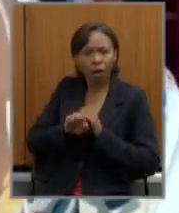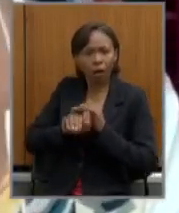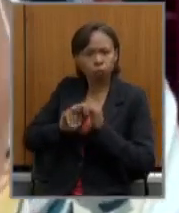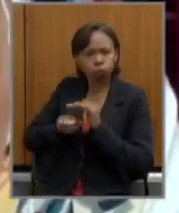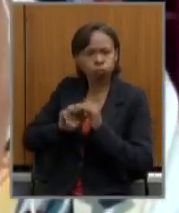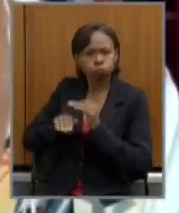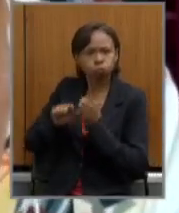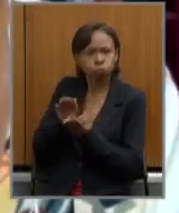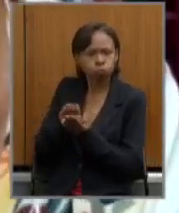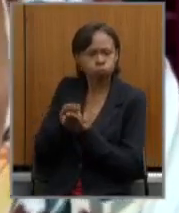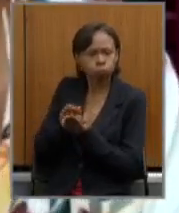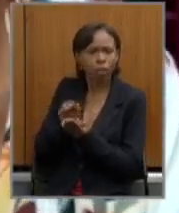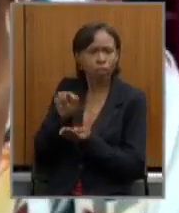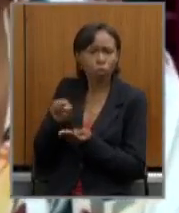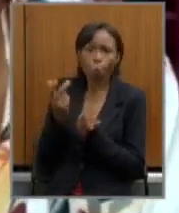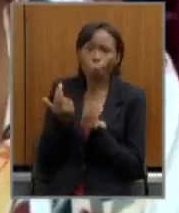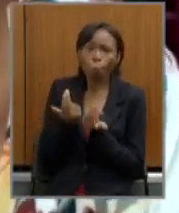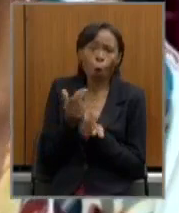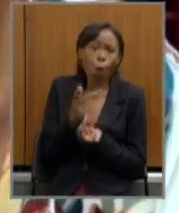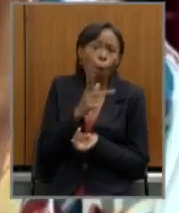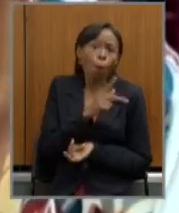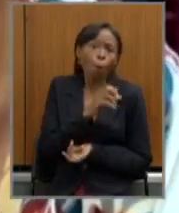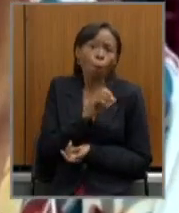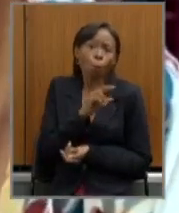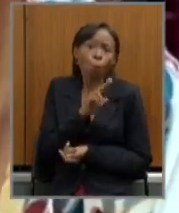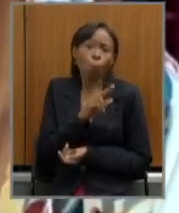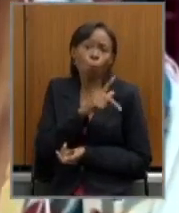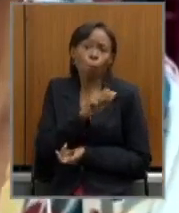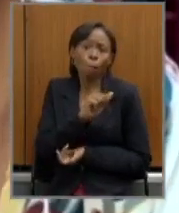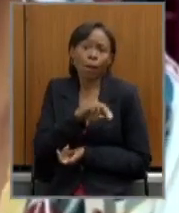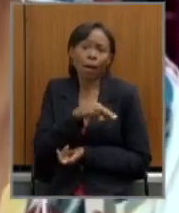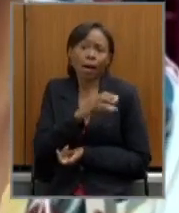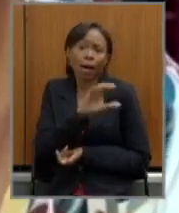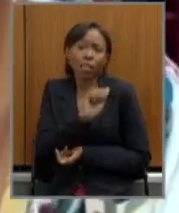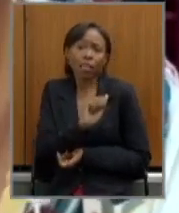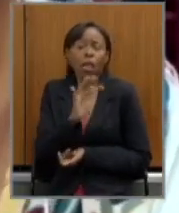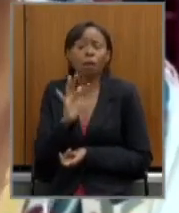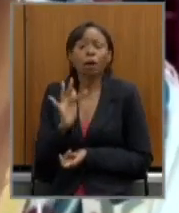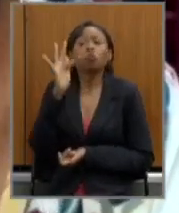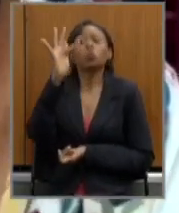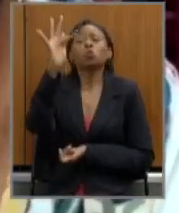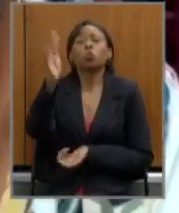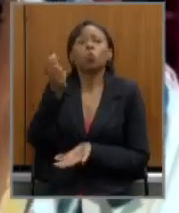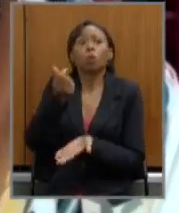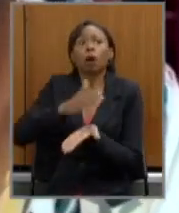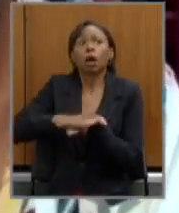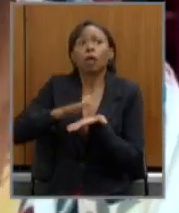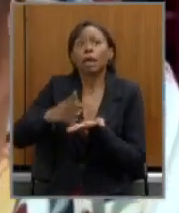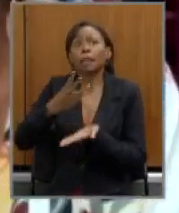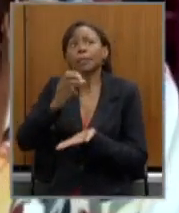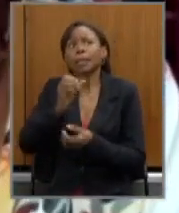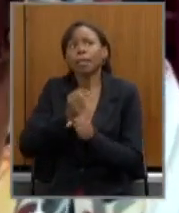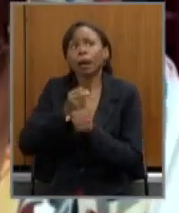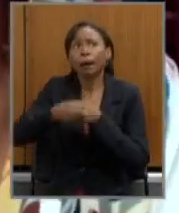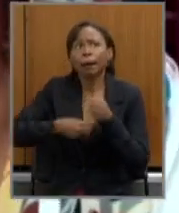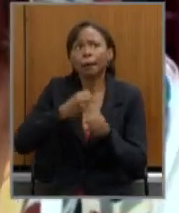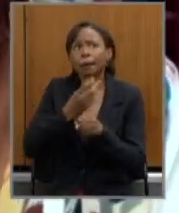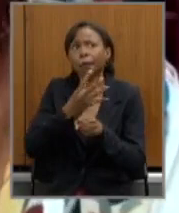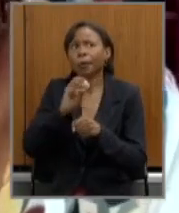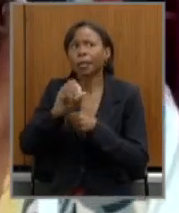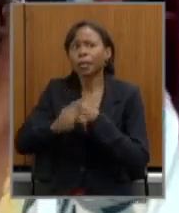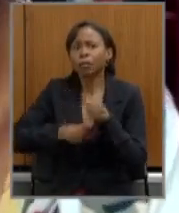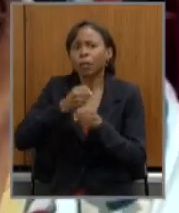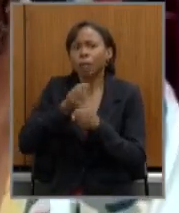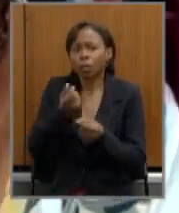como uma poupança que só poderá ser gasta daí a 30 40 anos o que enfraqueceria